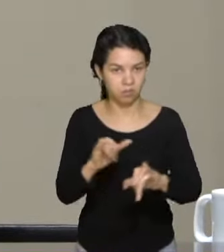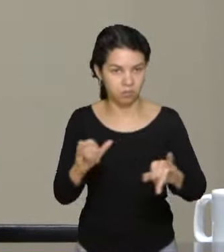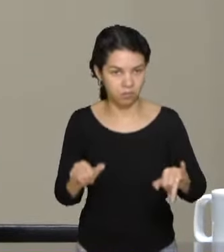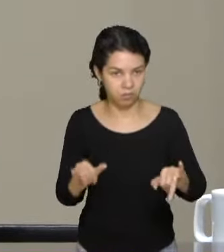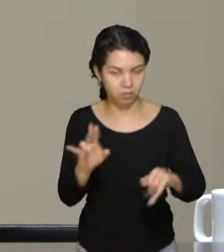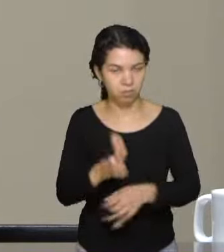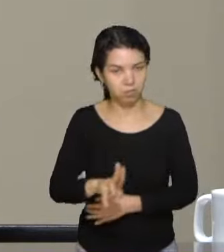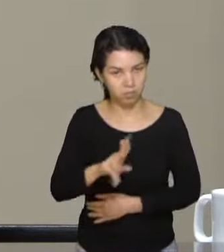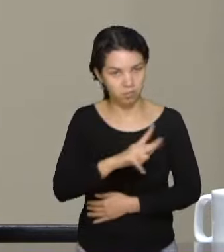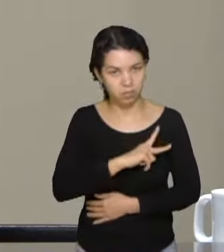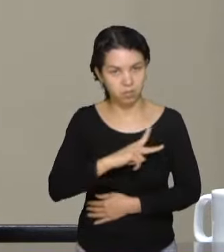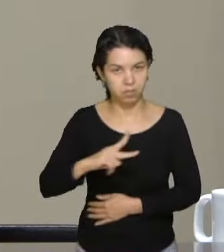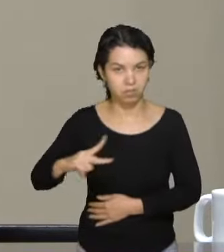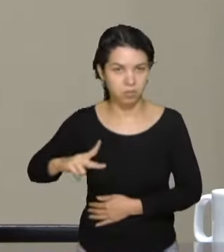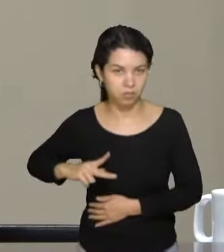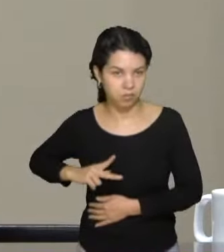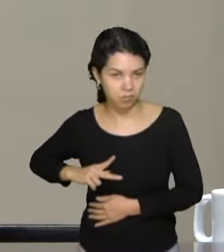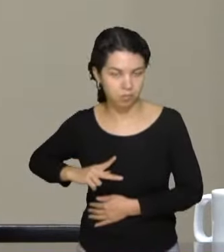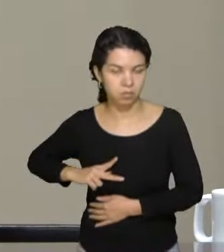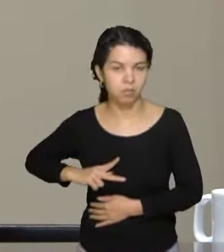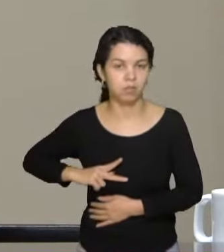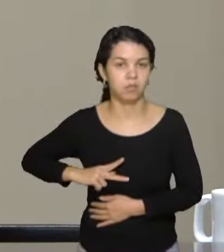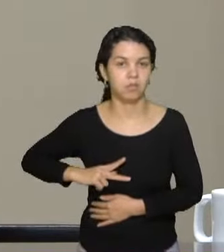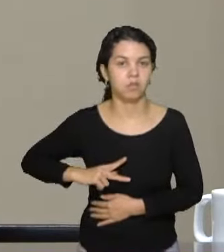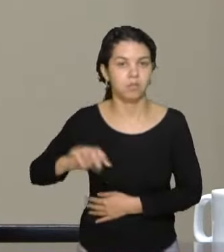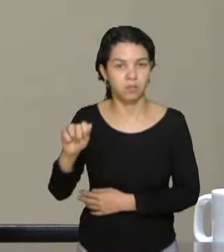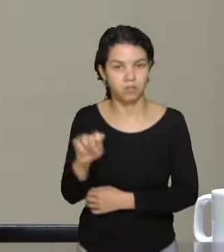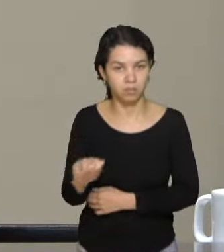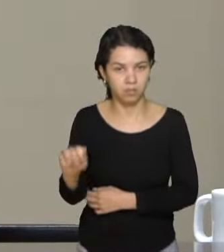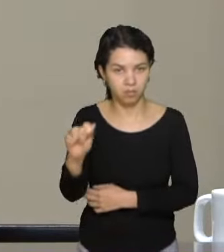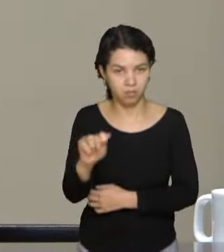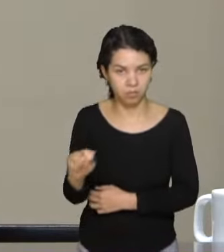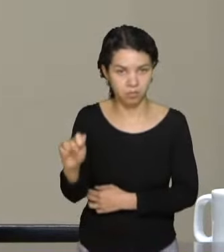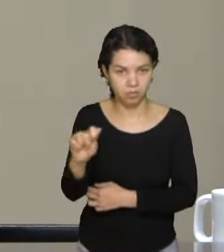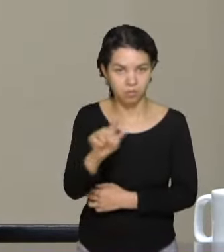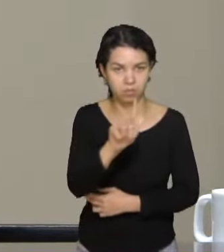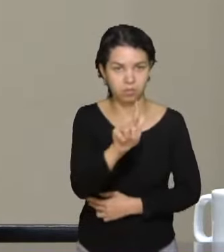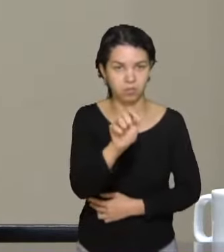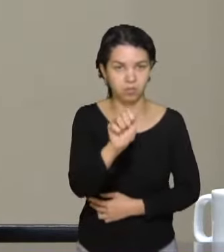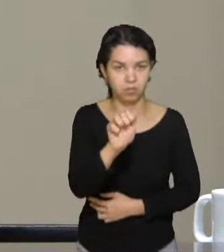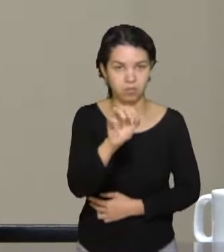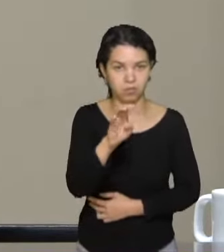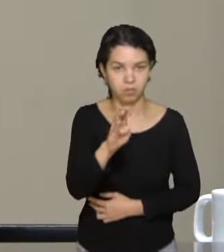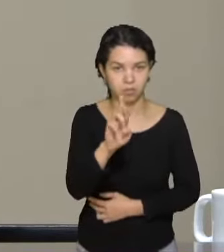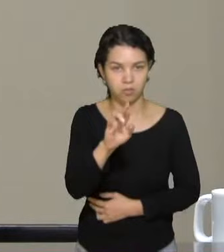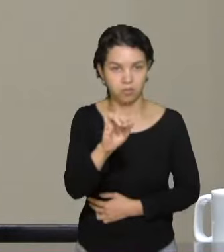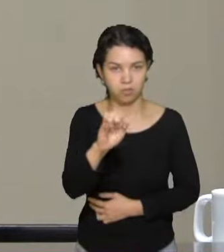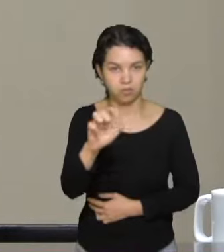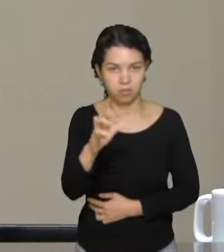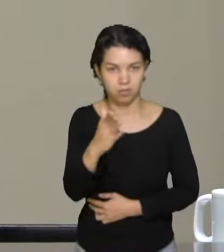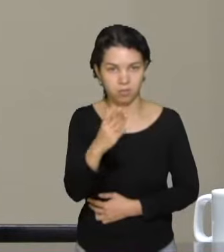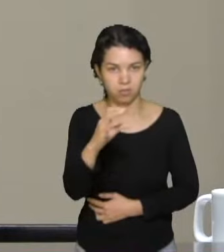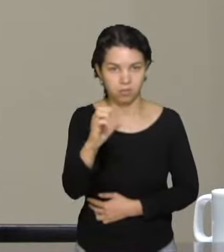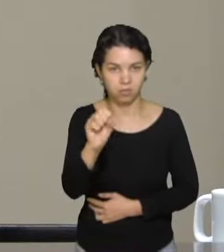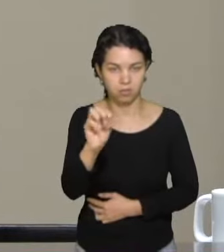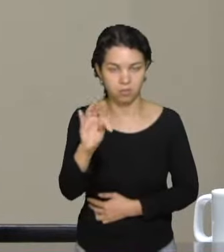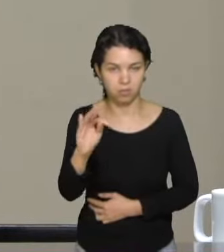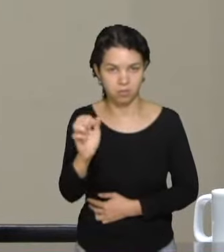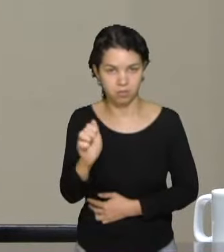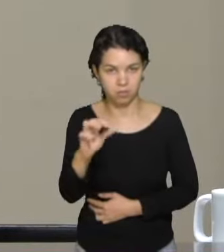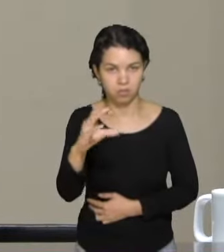pública estadual a Associação Gabriel Costa Coelho, a GCC de